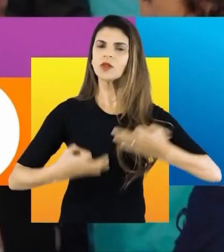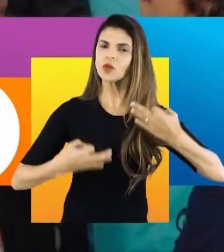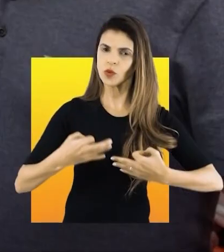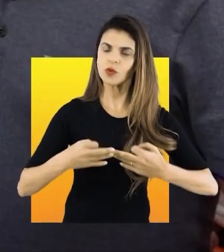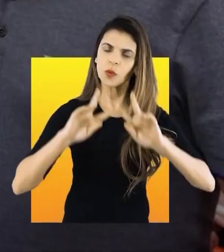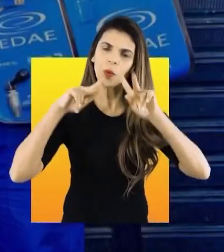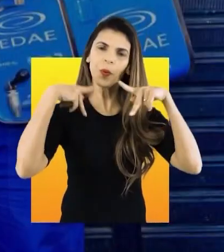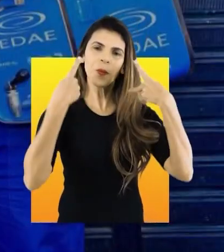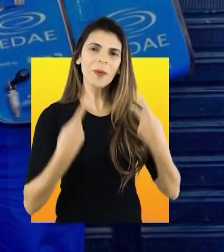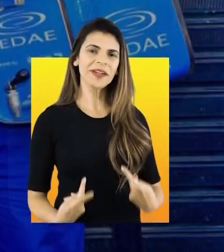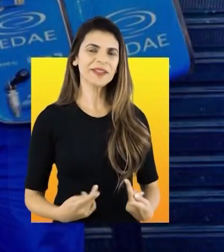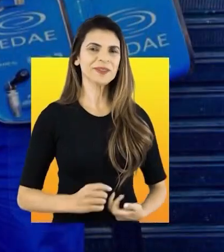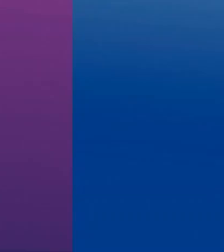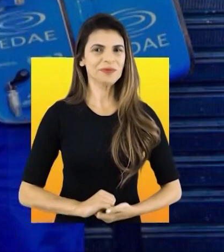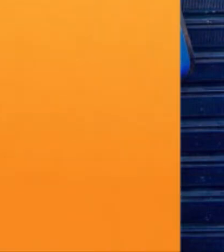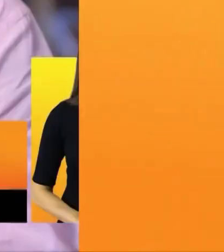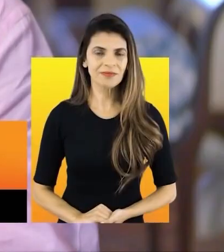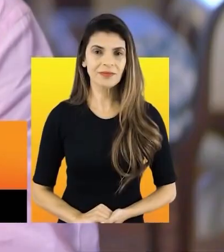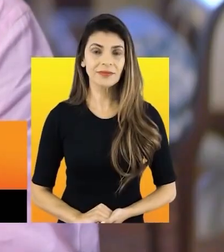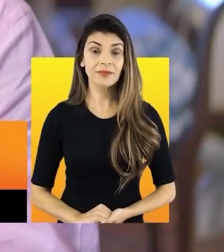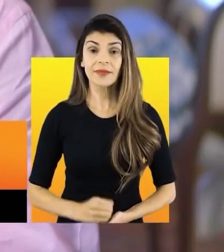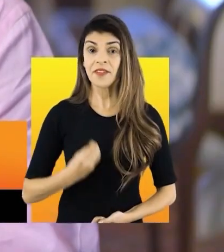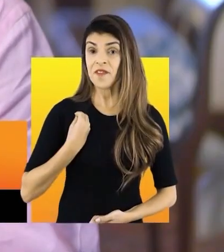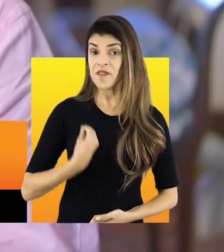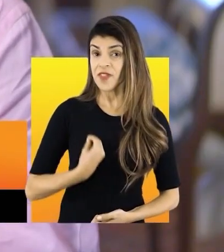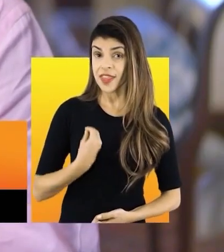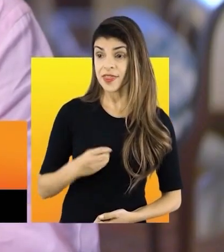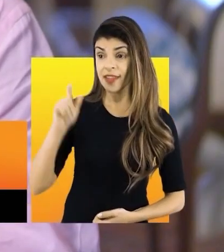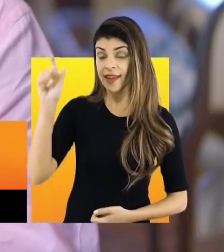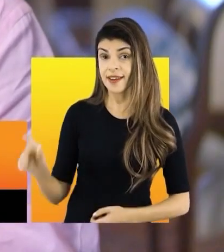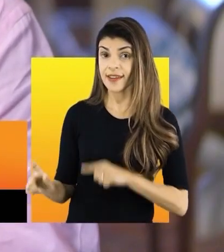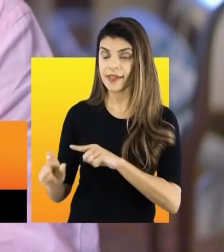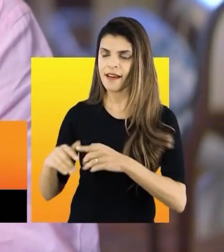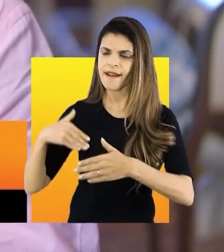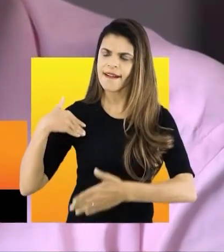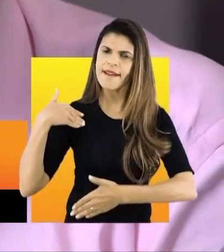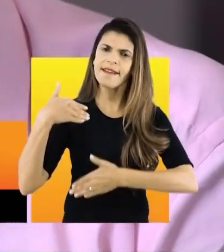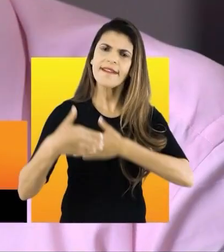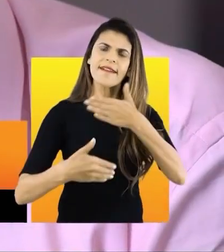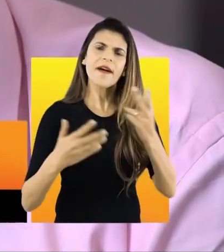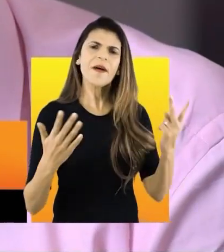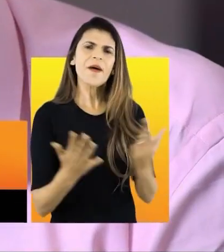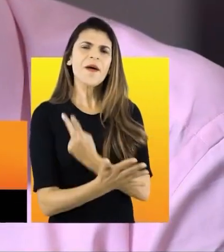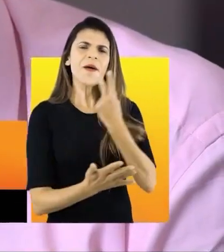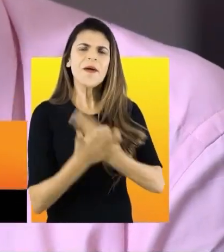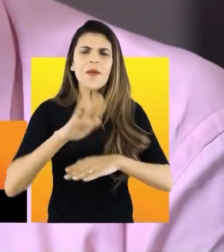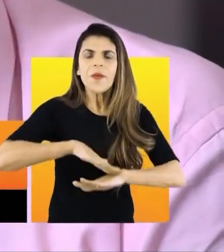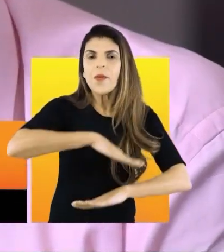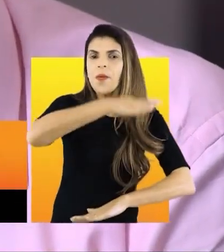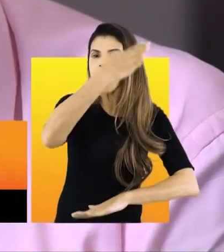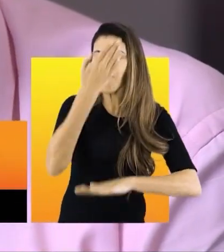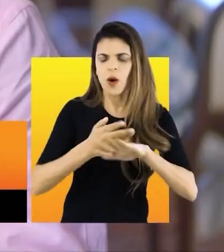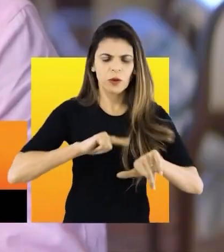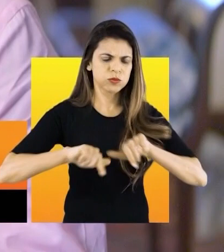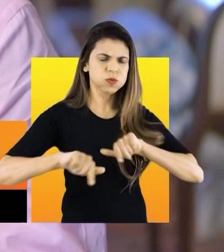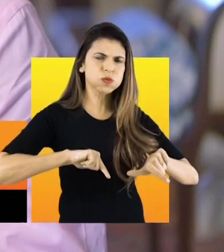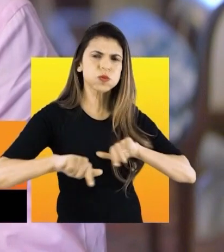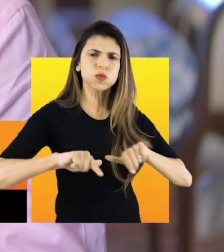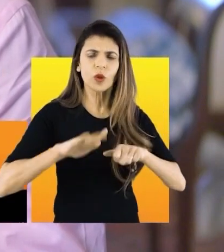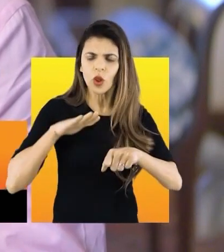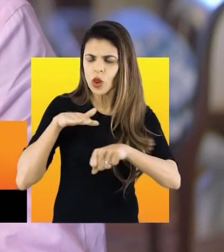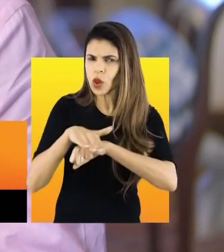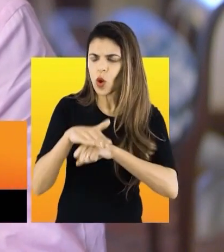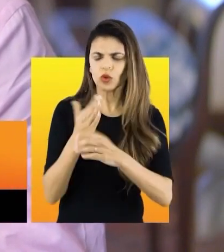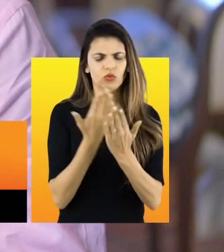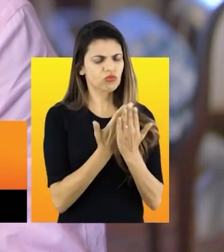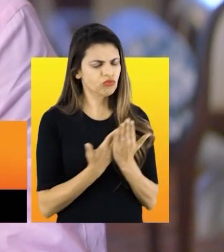e mais humano a minha vida teve dessas coisas o tempo todo trabalhava o dia inteiro estudava a noite e durante